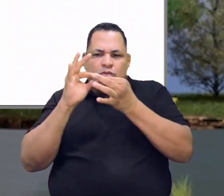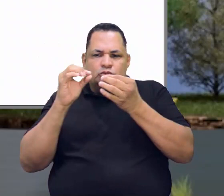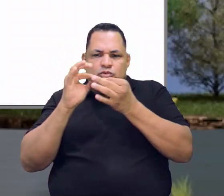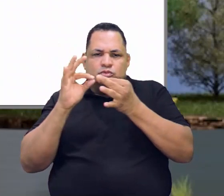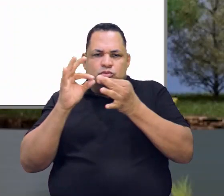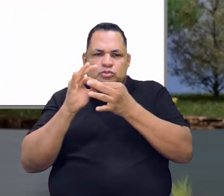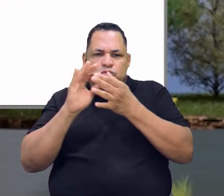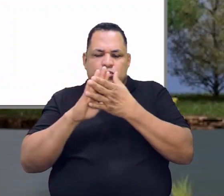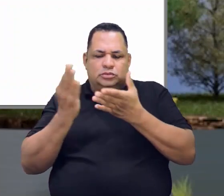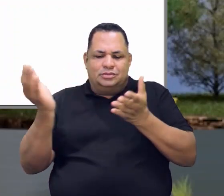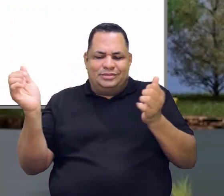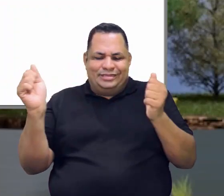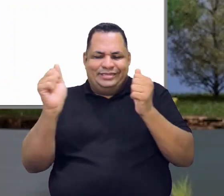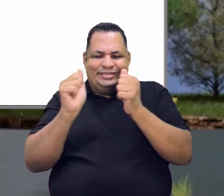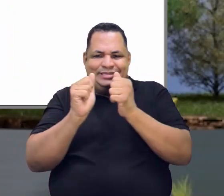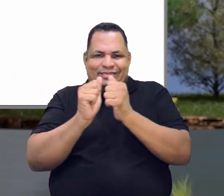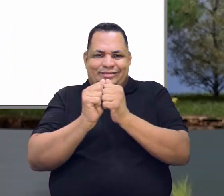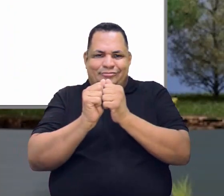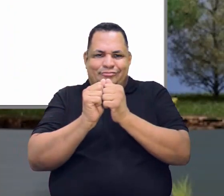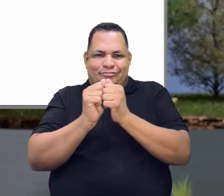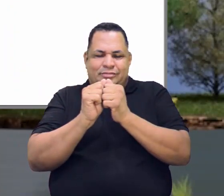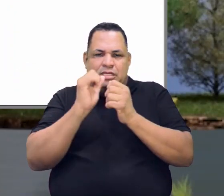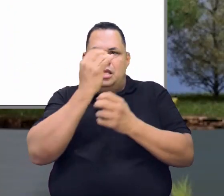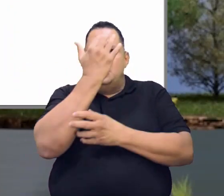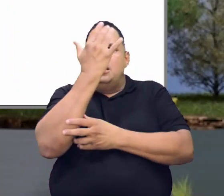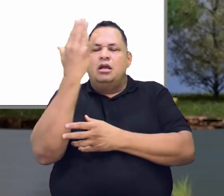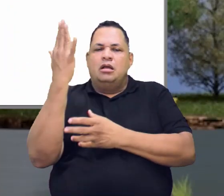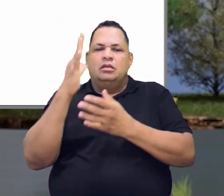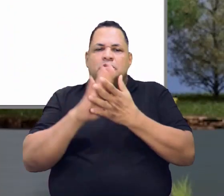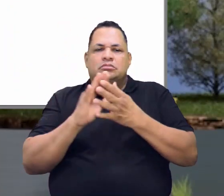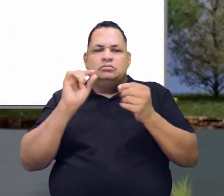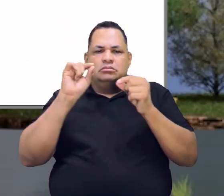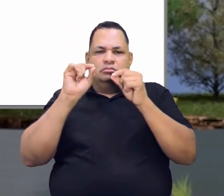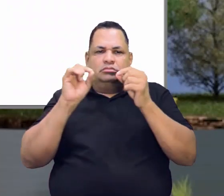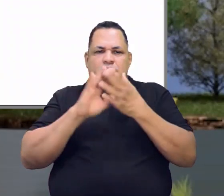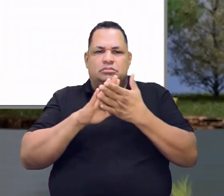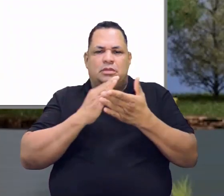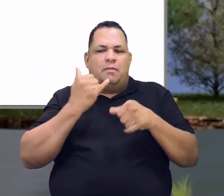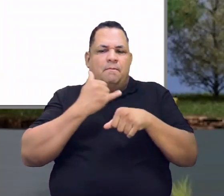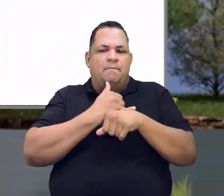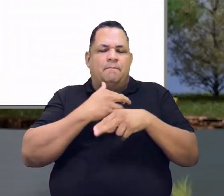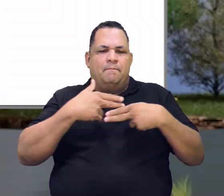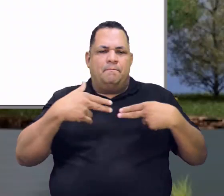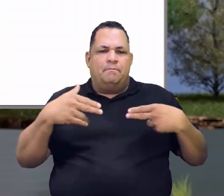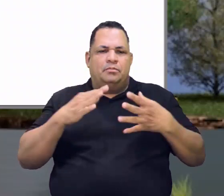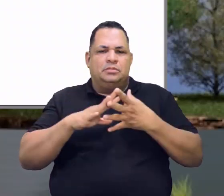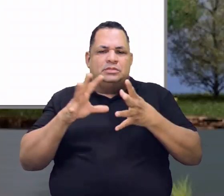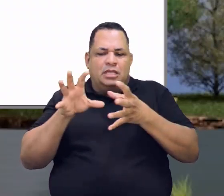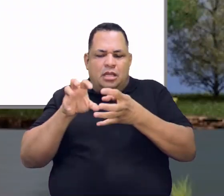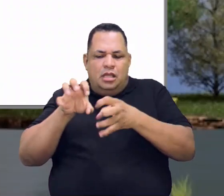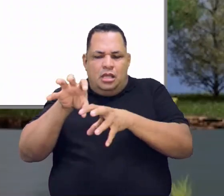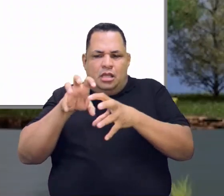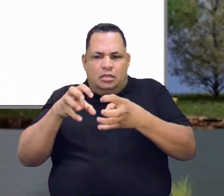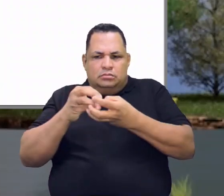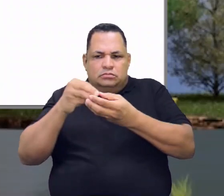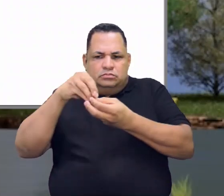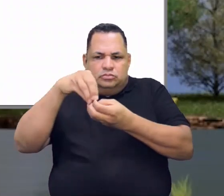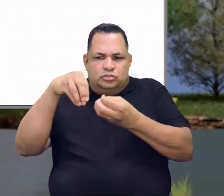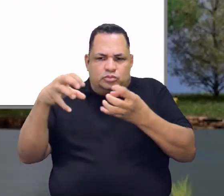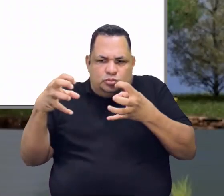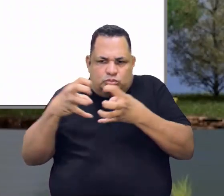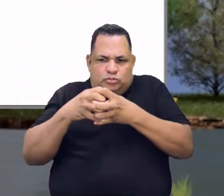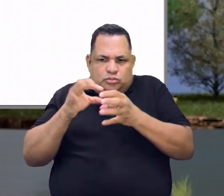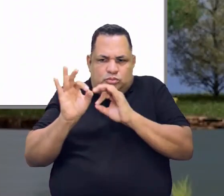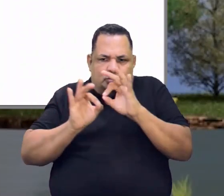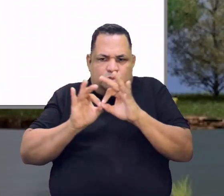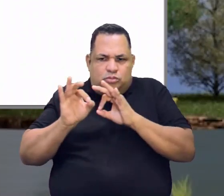-se na natureza. Porque são minerais que se atraem e ali ele